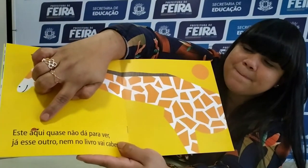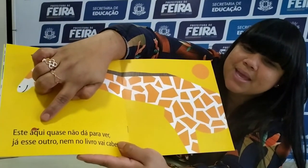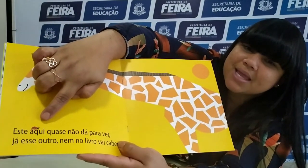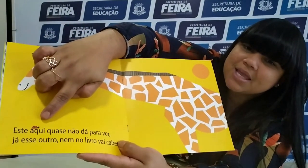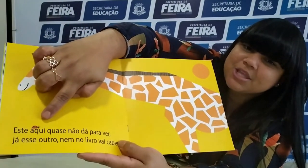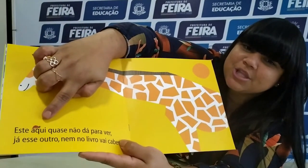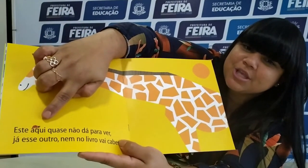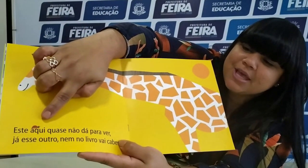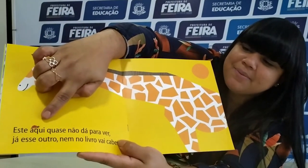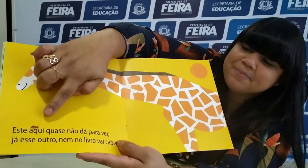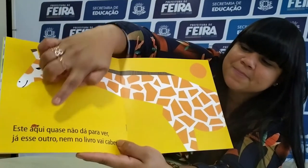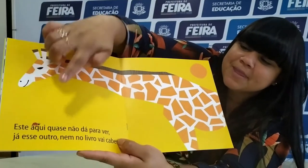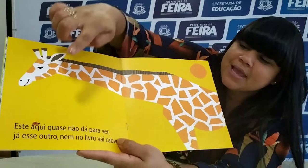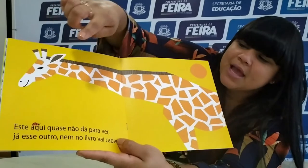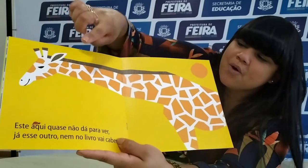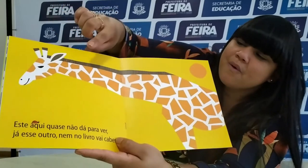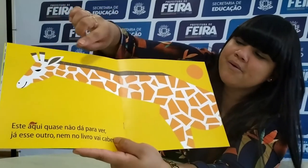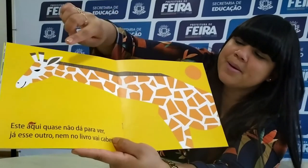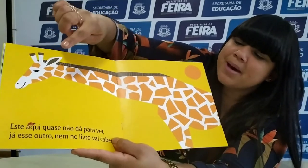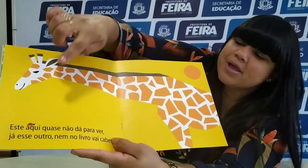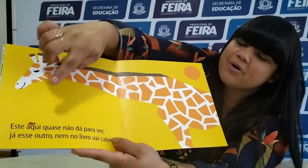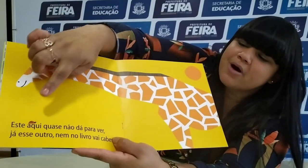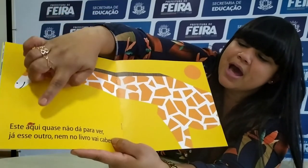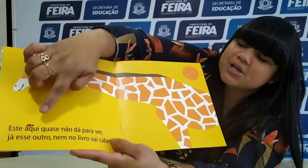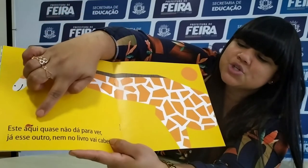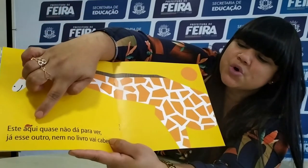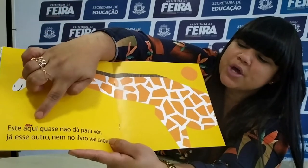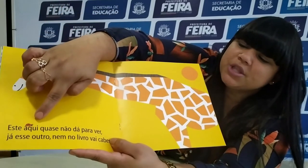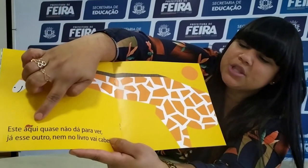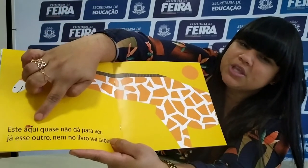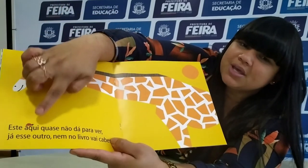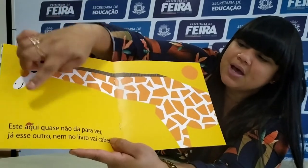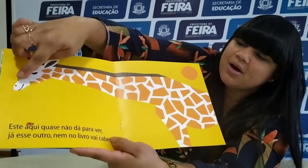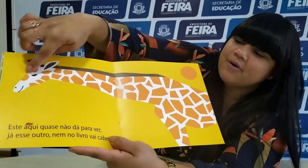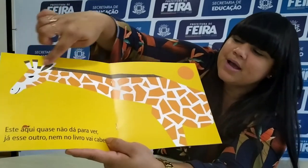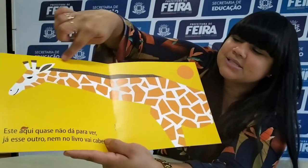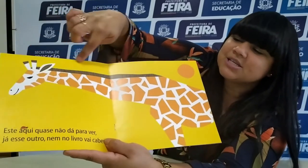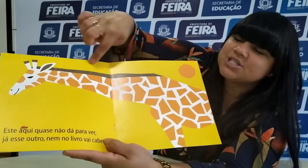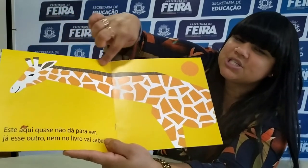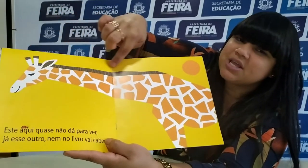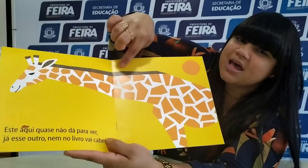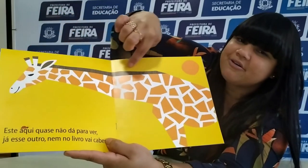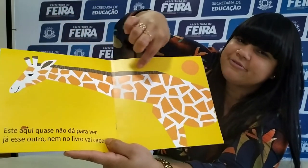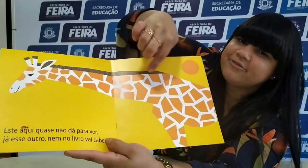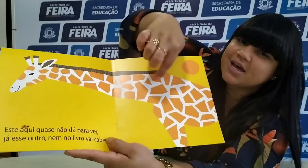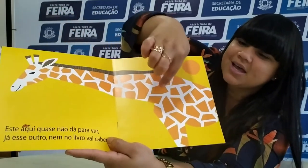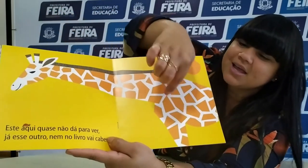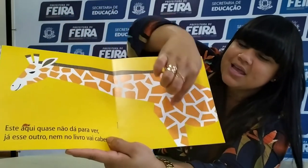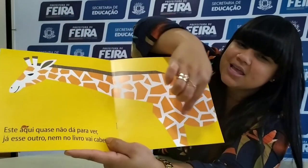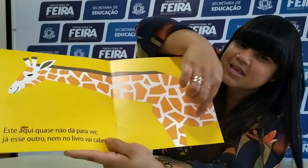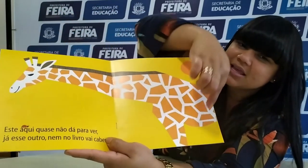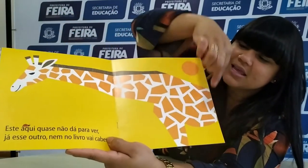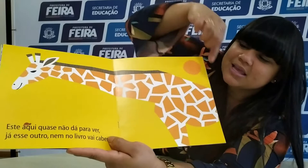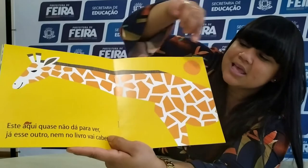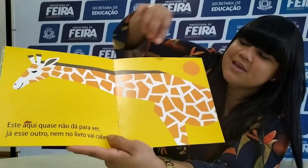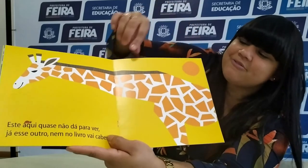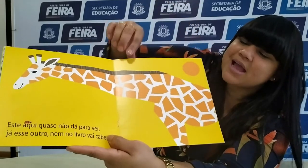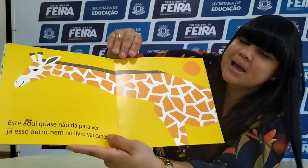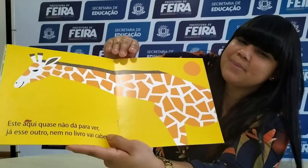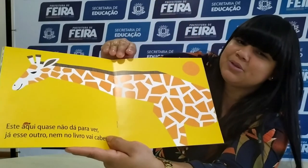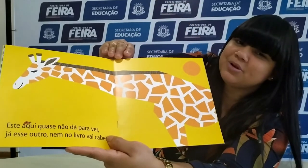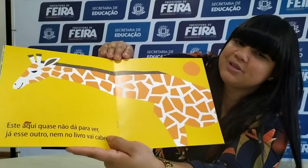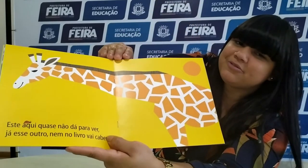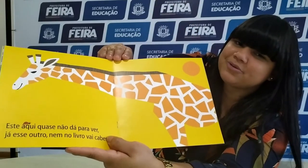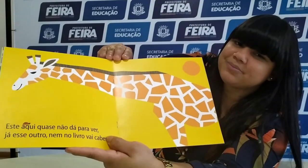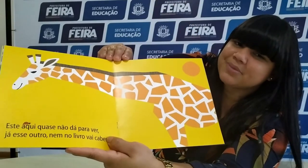bem pequenininha. Qual é maior, a joaninha ou essa girafa? Quem